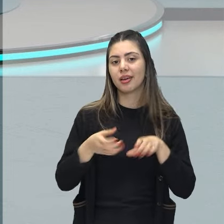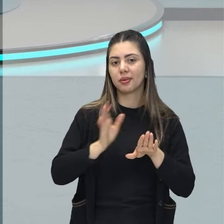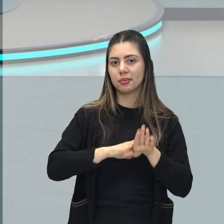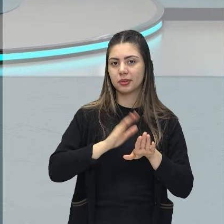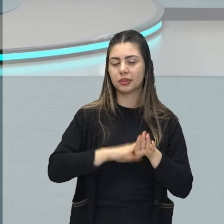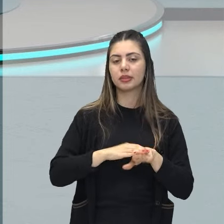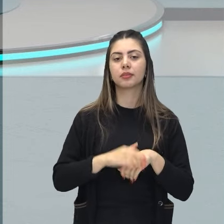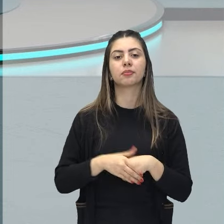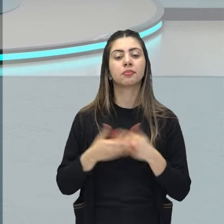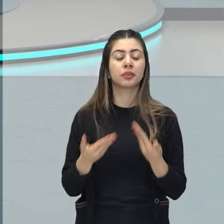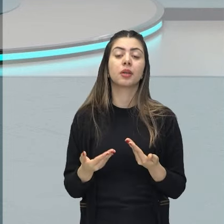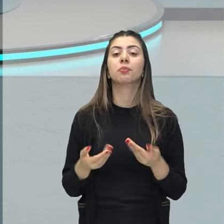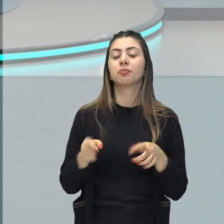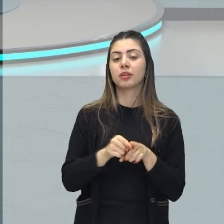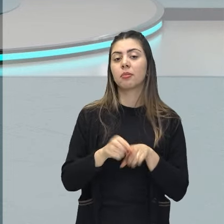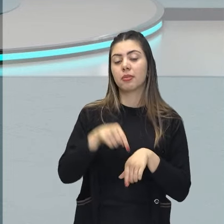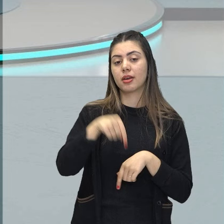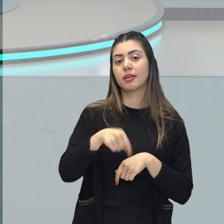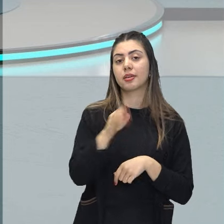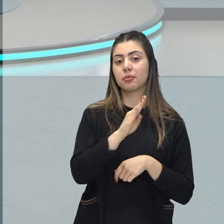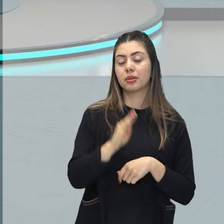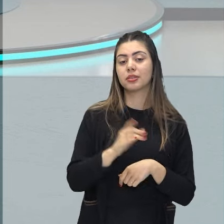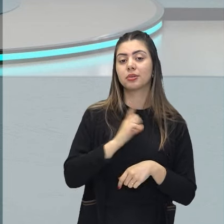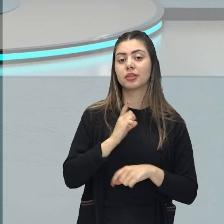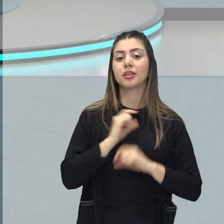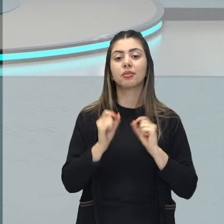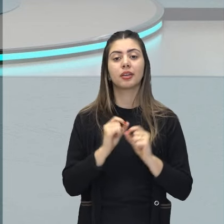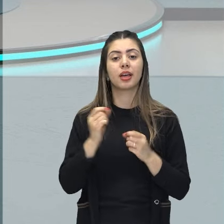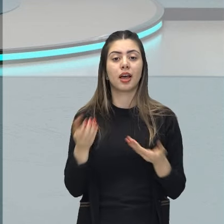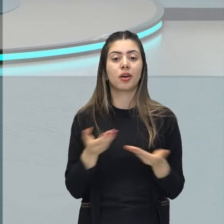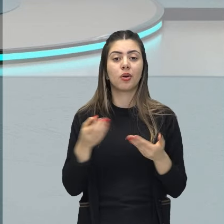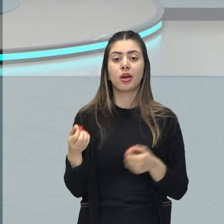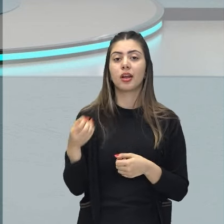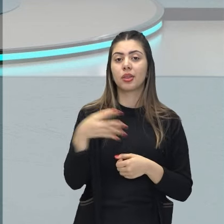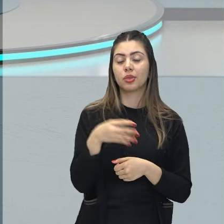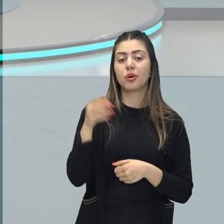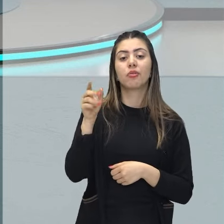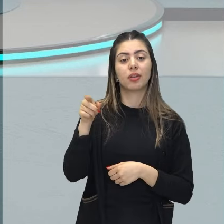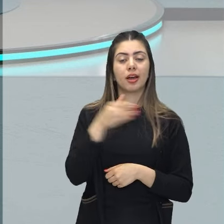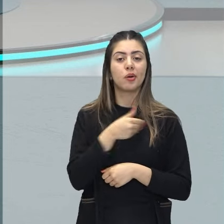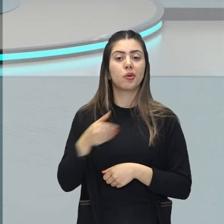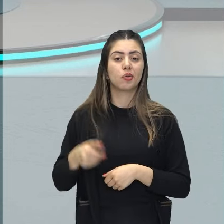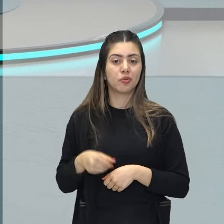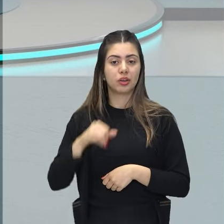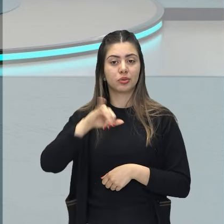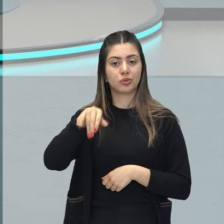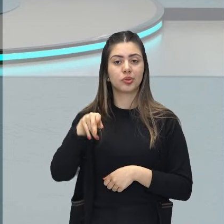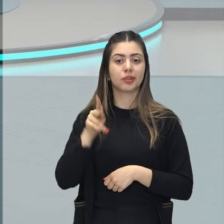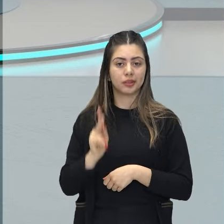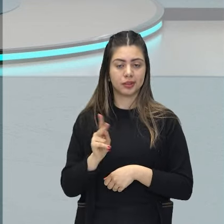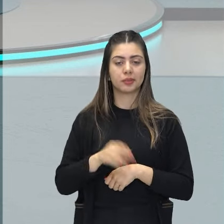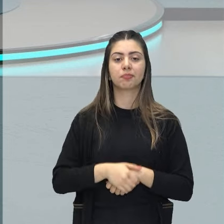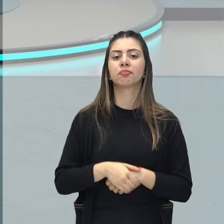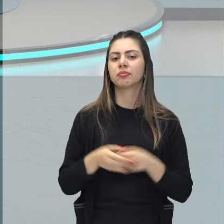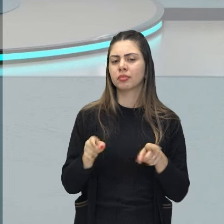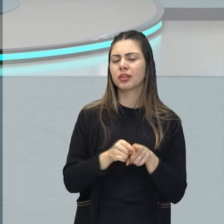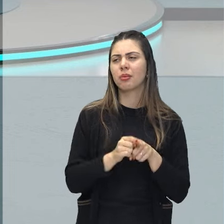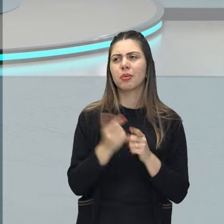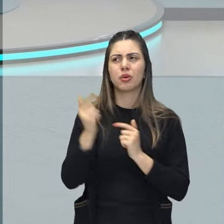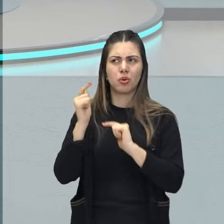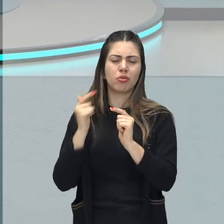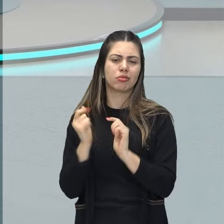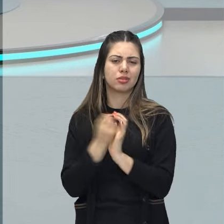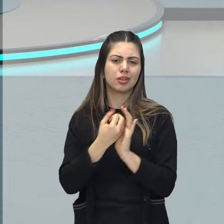o Brasil, um período de redemocratização ali, governo Juscelino Kubitschek e também outras questões